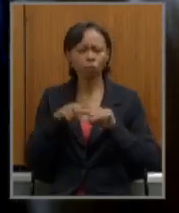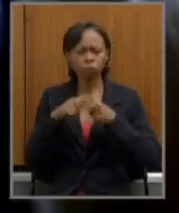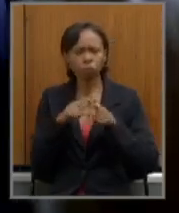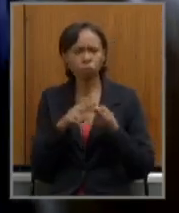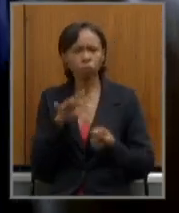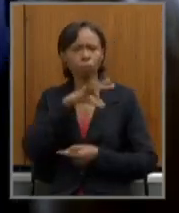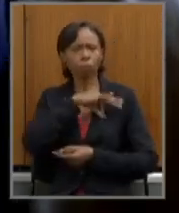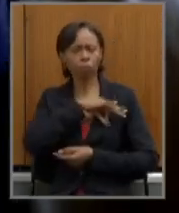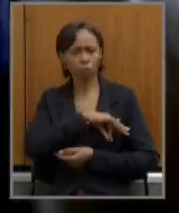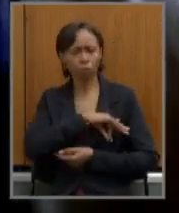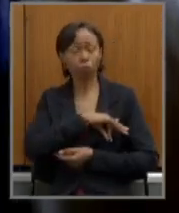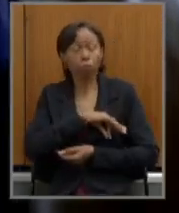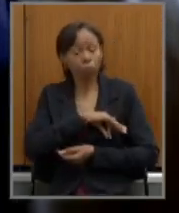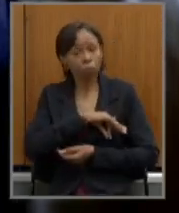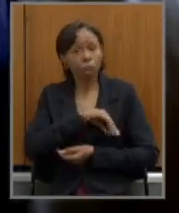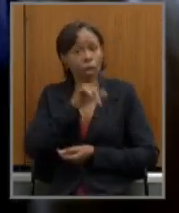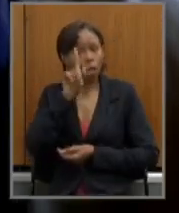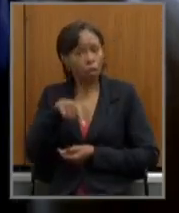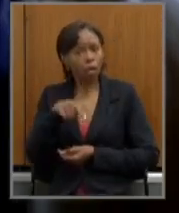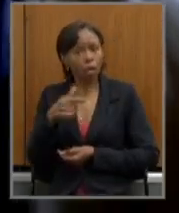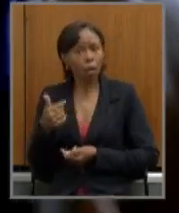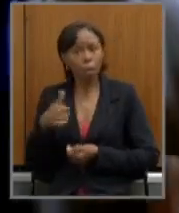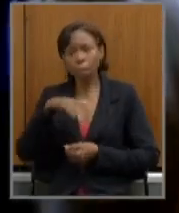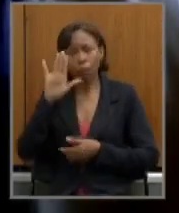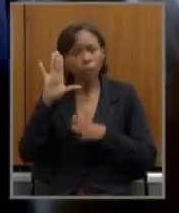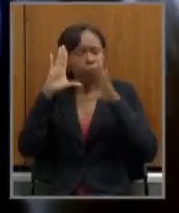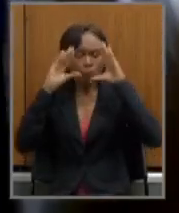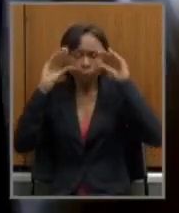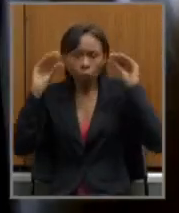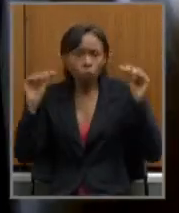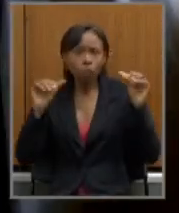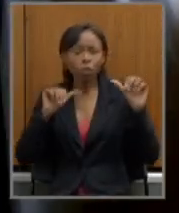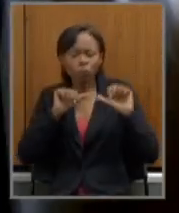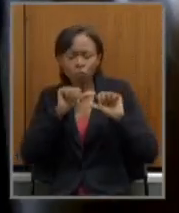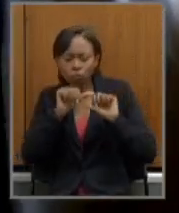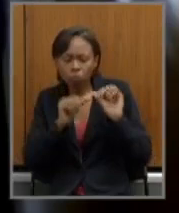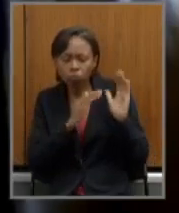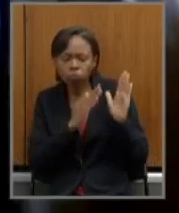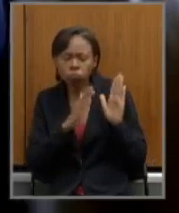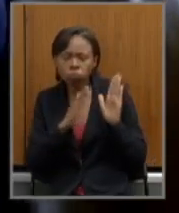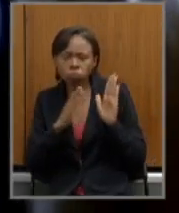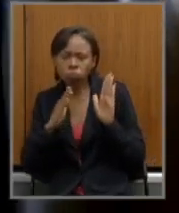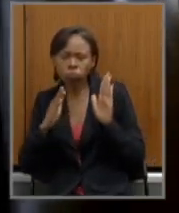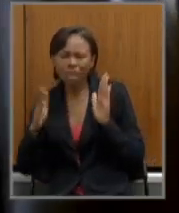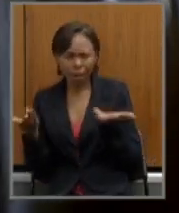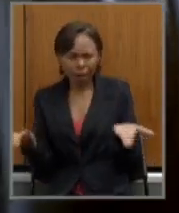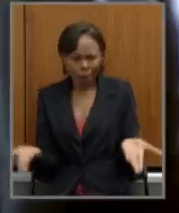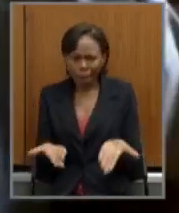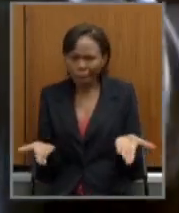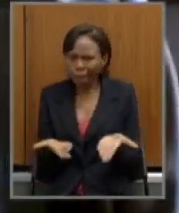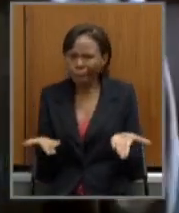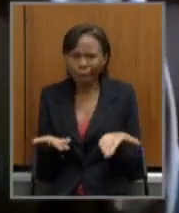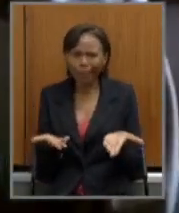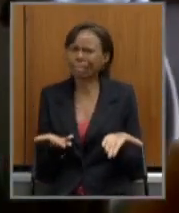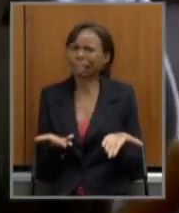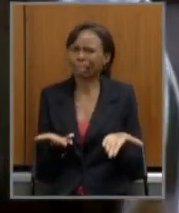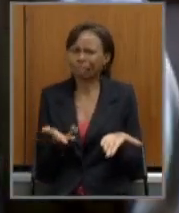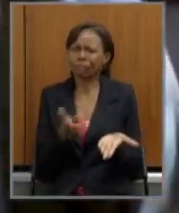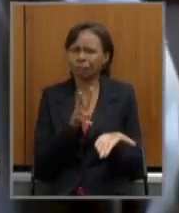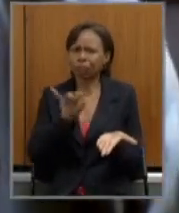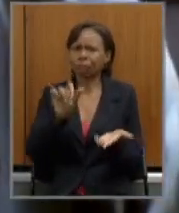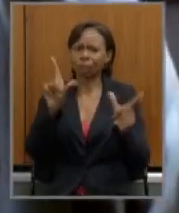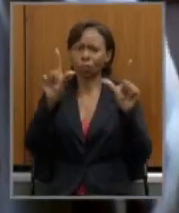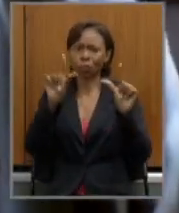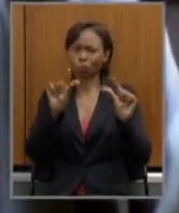salarial seria uma forma muito mais tranquila de fazer essa transição que implantar agora vai implicar uma redução do